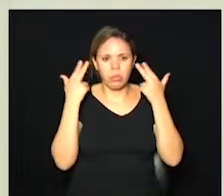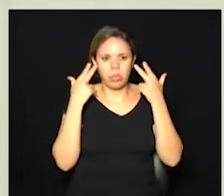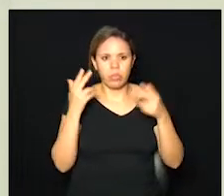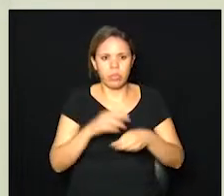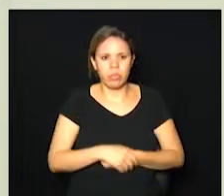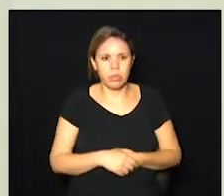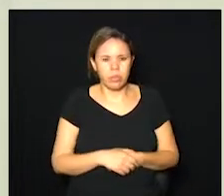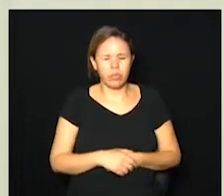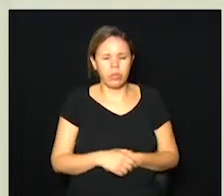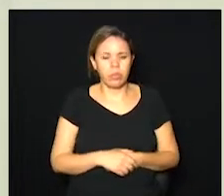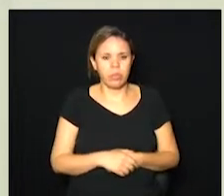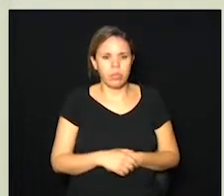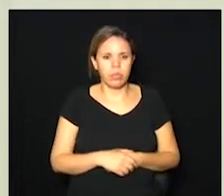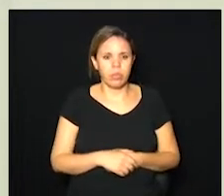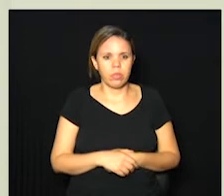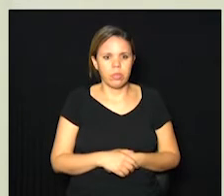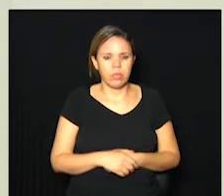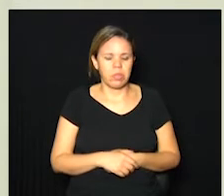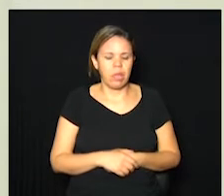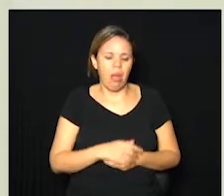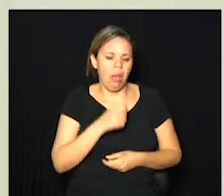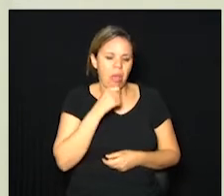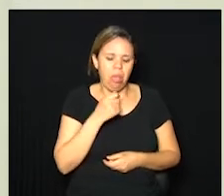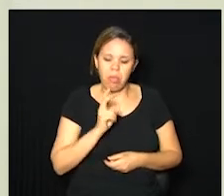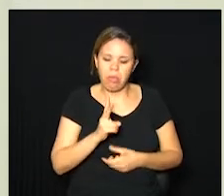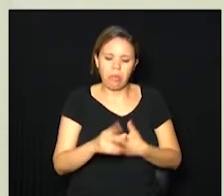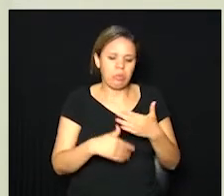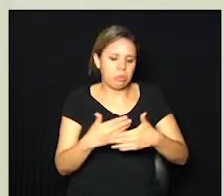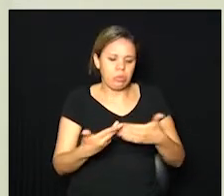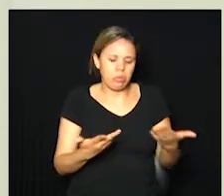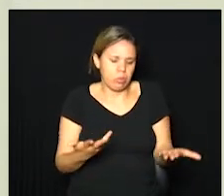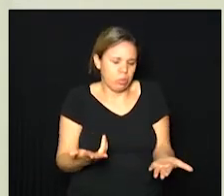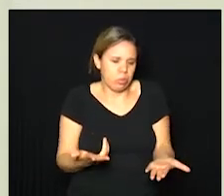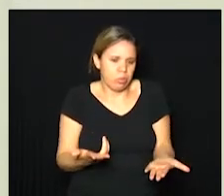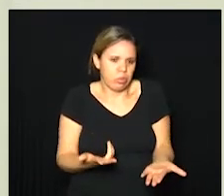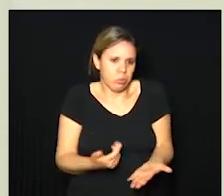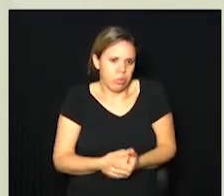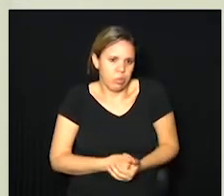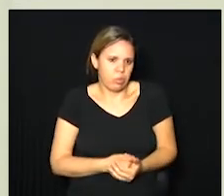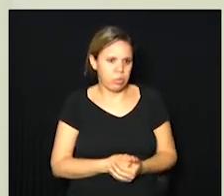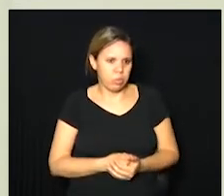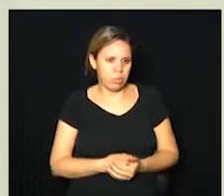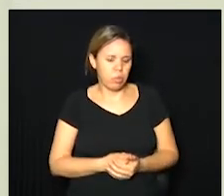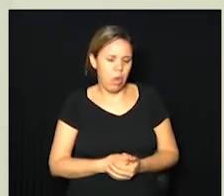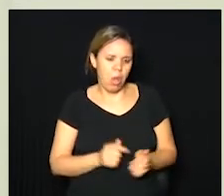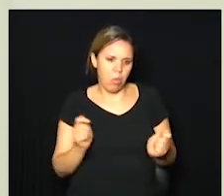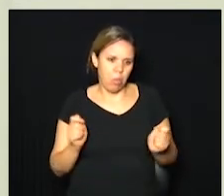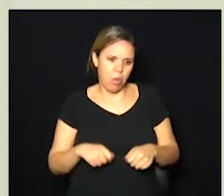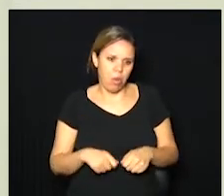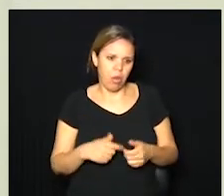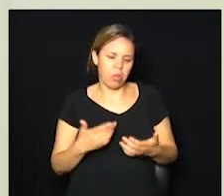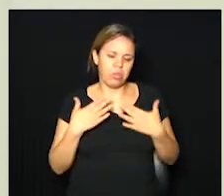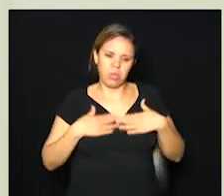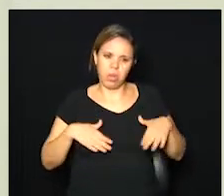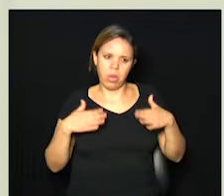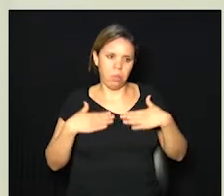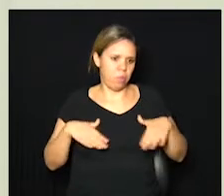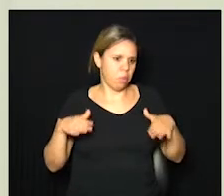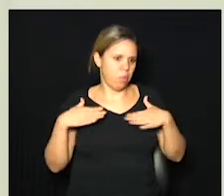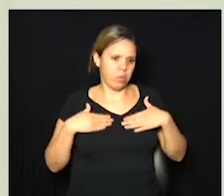nenhuma solução de continuidade eu acho que ele pode tranquilamente